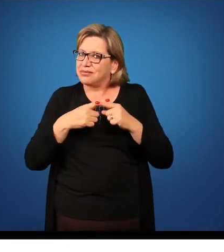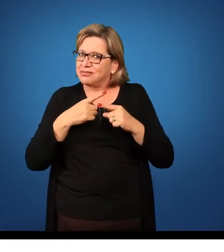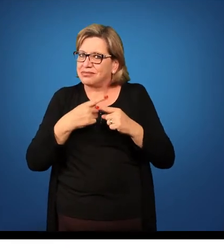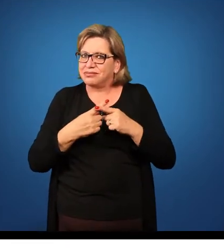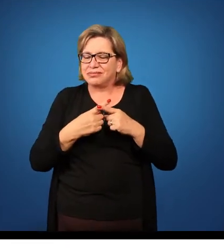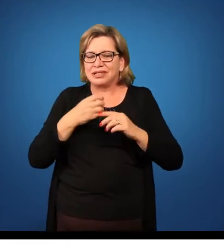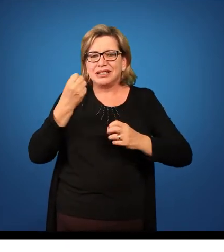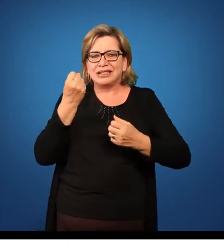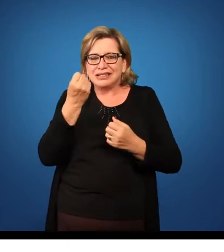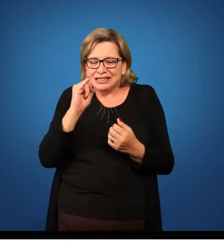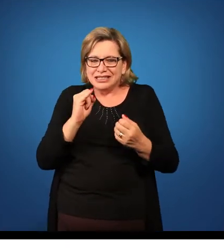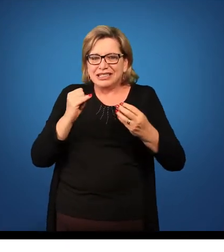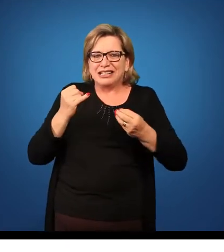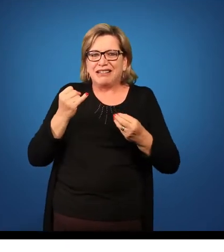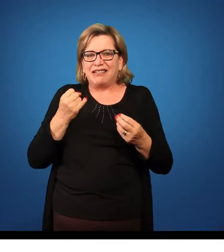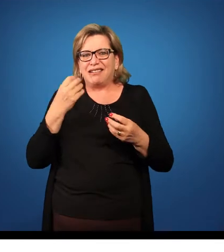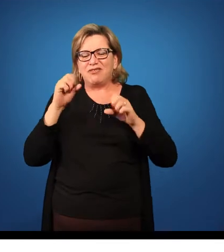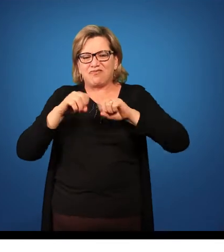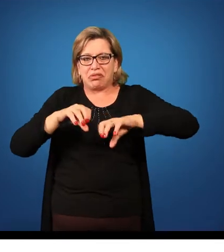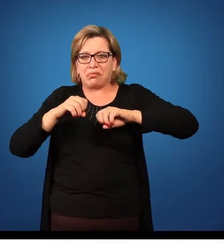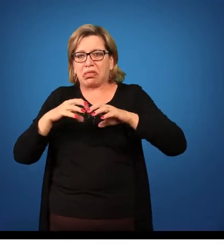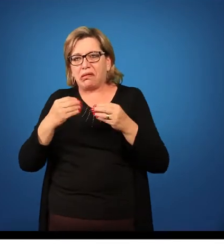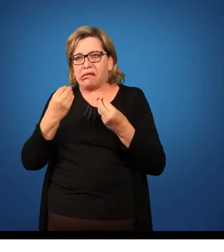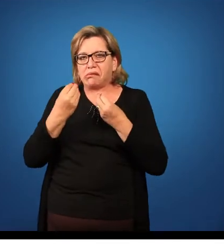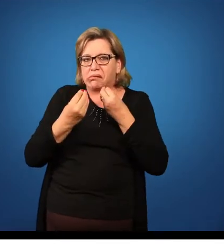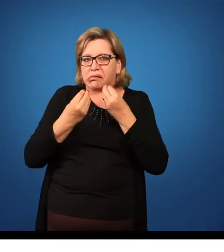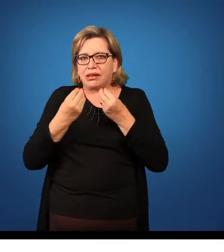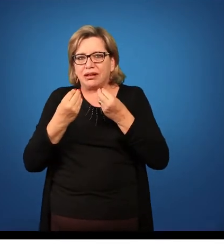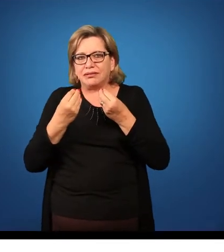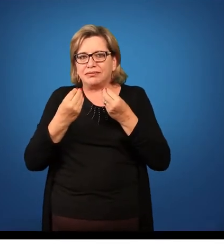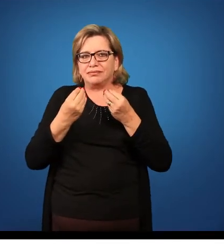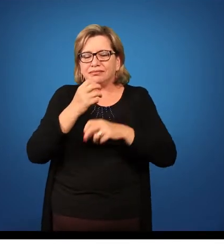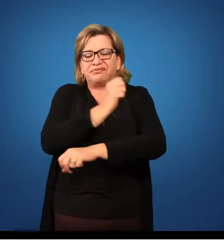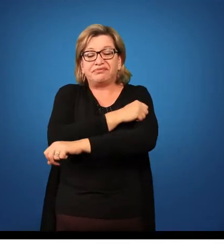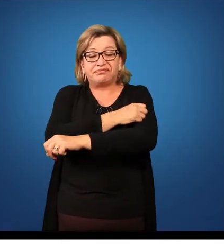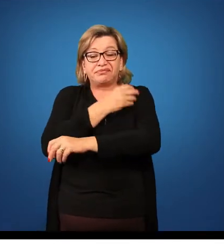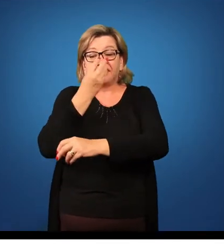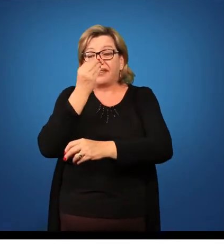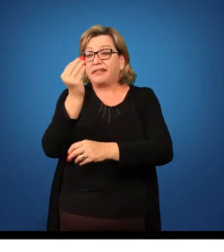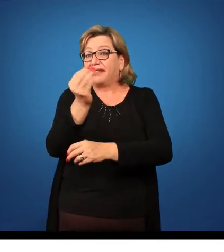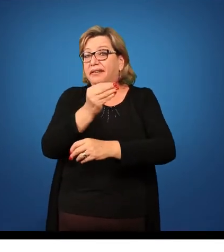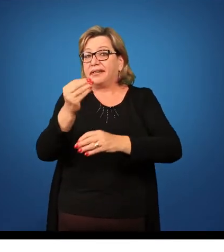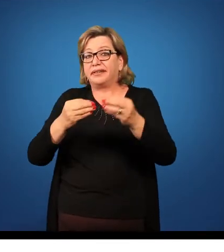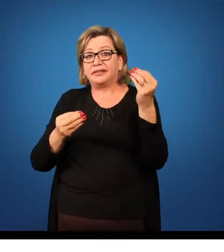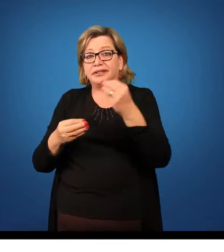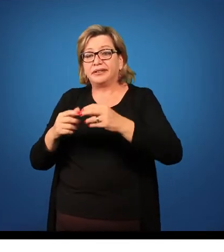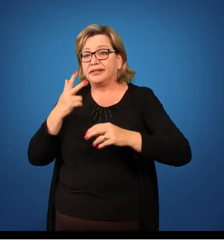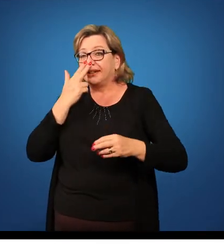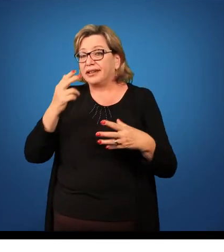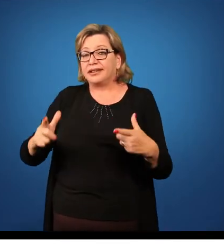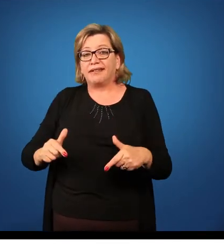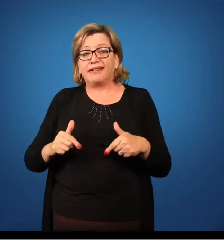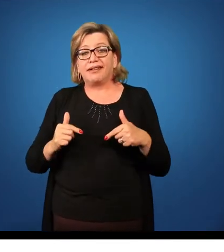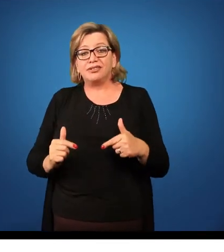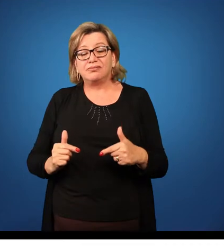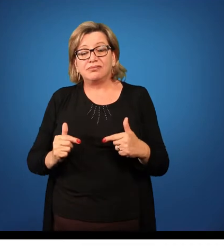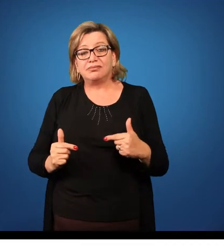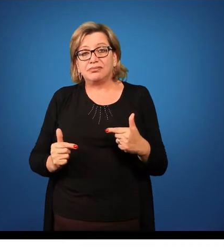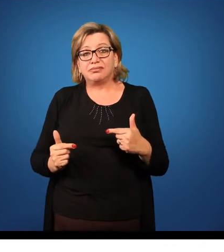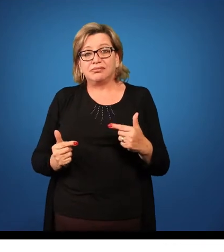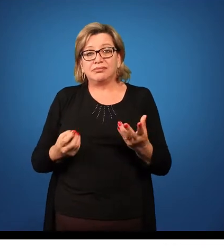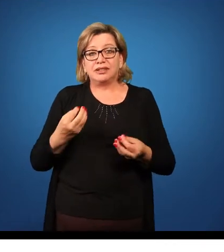vão prestar atenção se a sua aula não está bem planejada, se é uma aula chata, se é uma aula em que você não tem